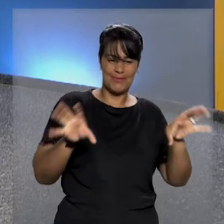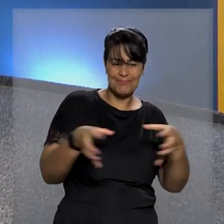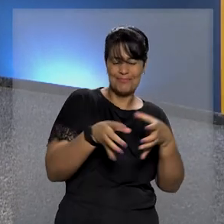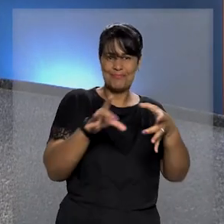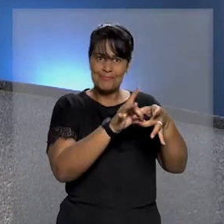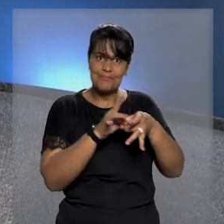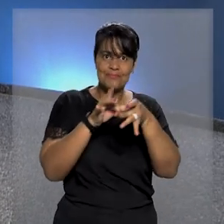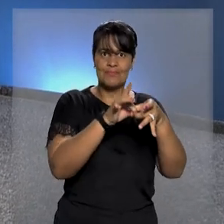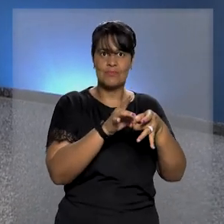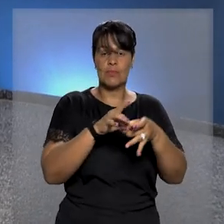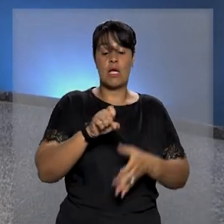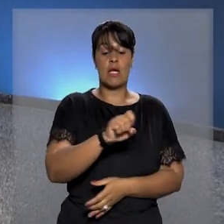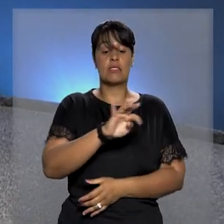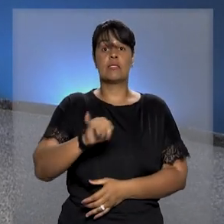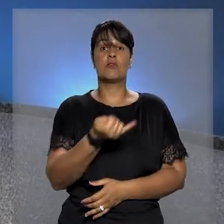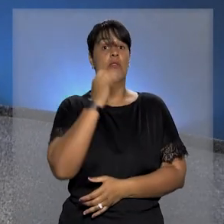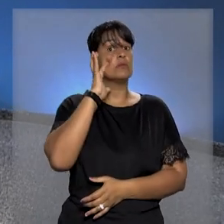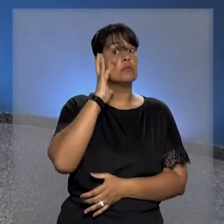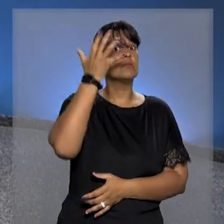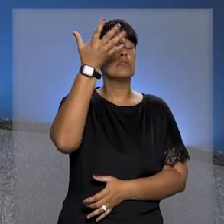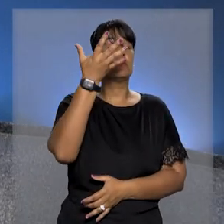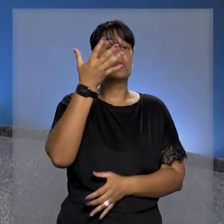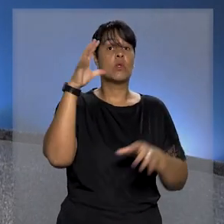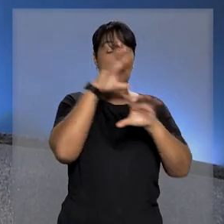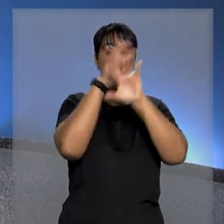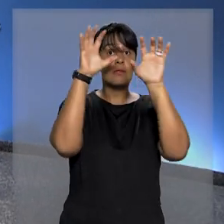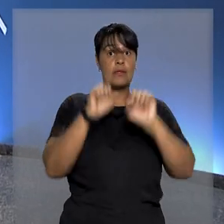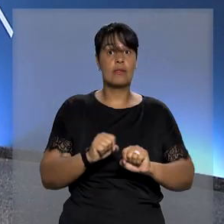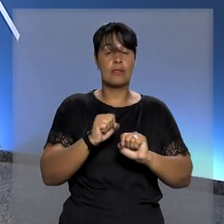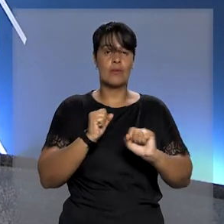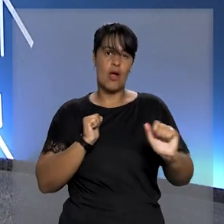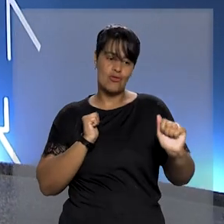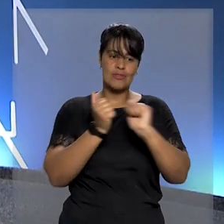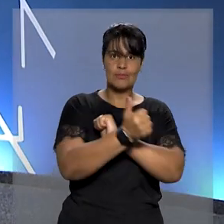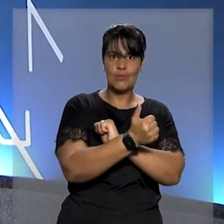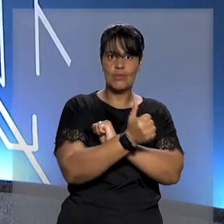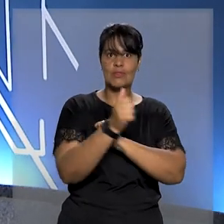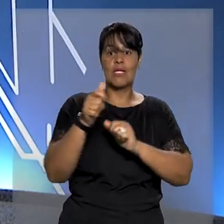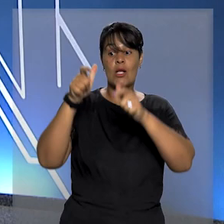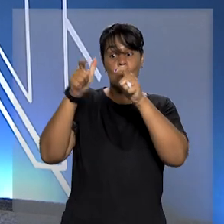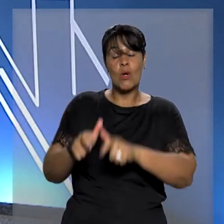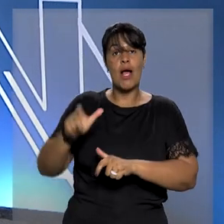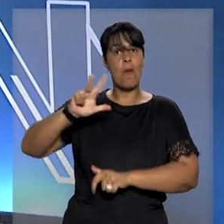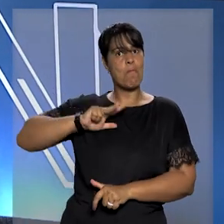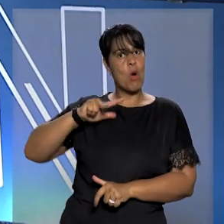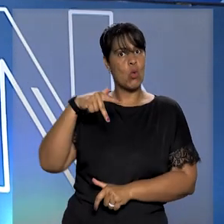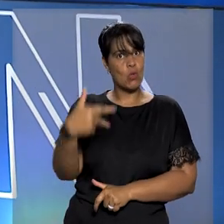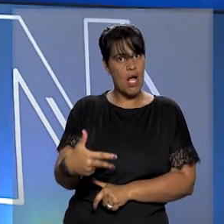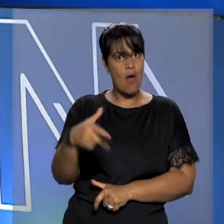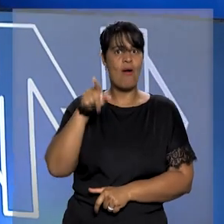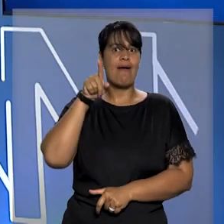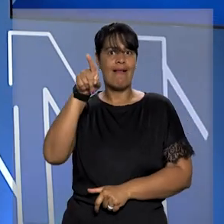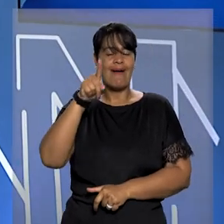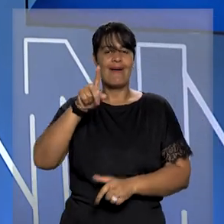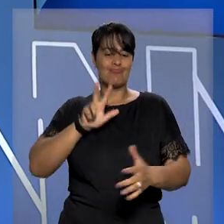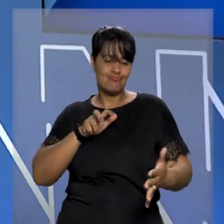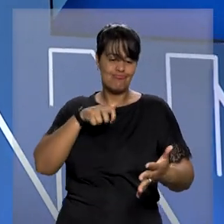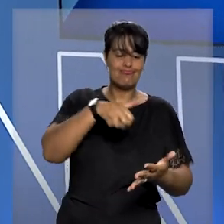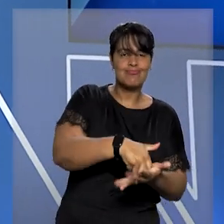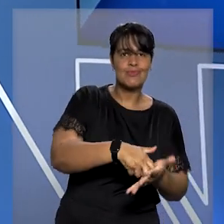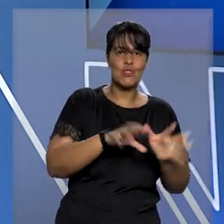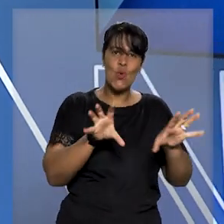monocrático, o STJ homologou decisão do Tribunal do Desporto, sediado em Portugal, que